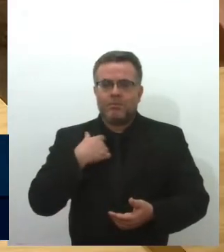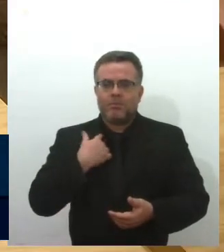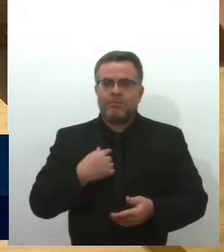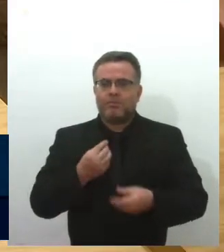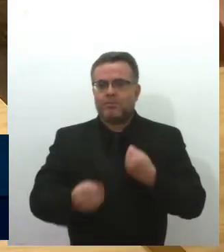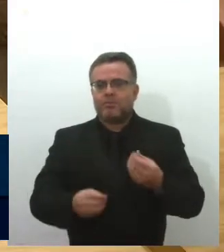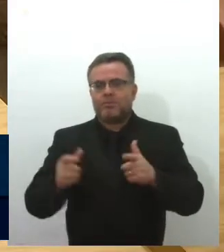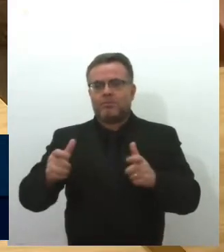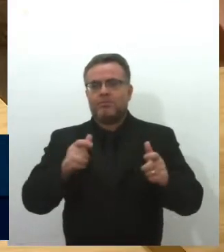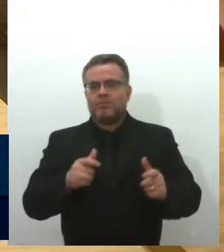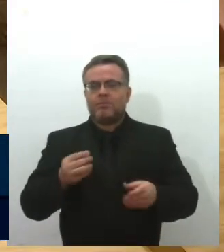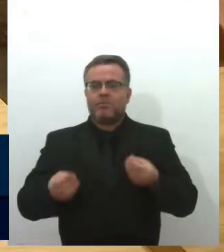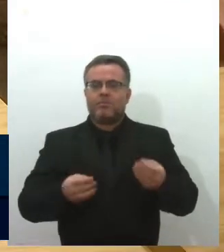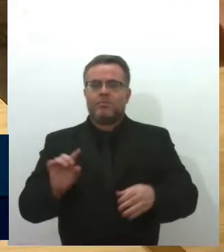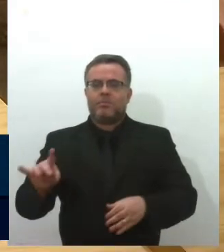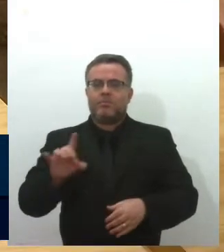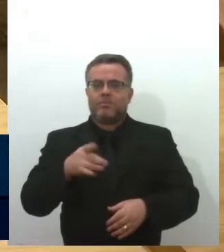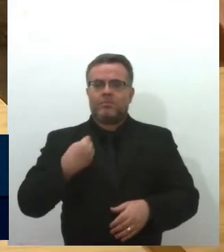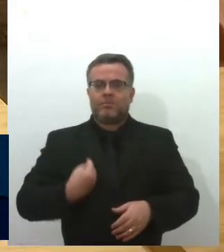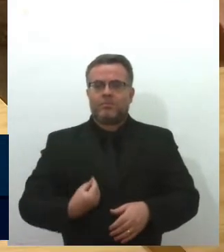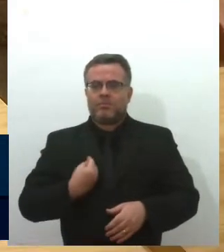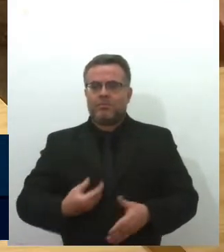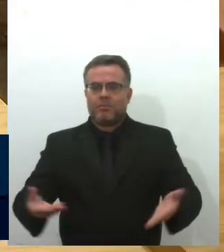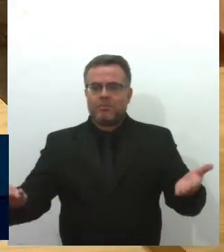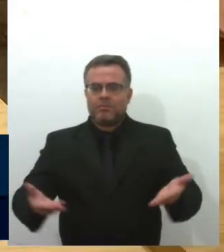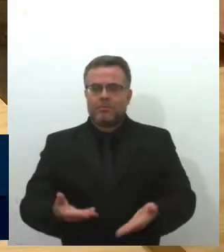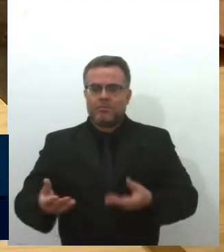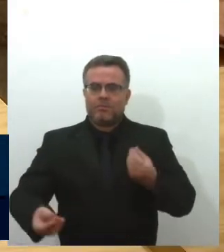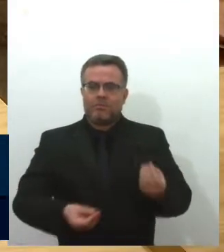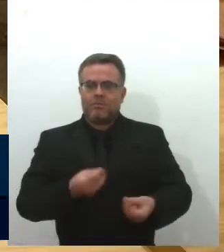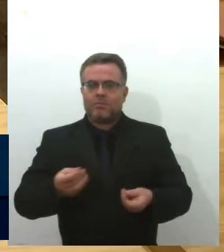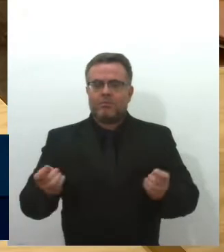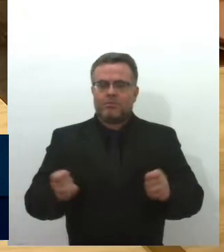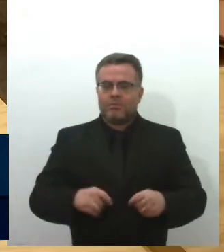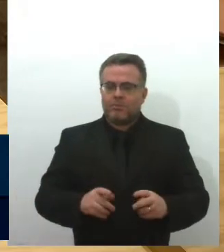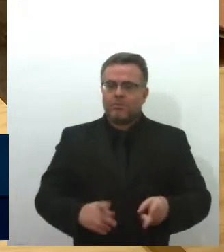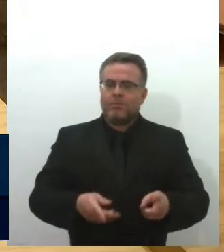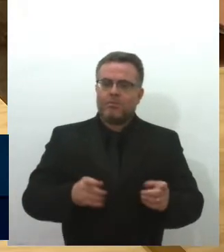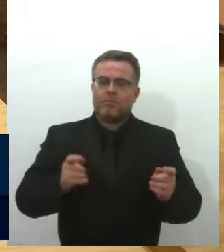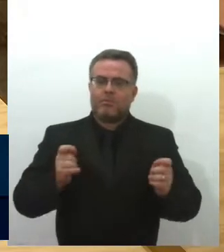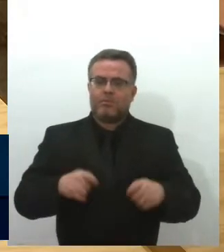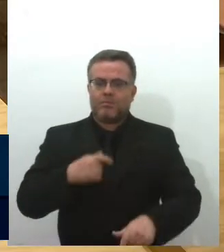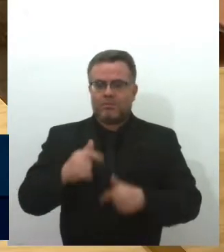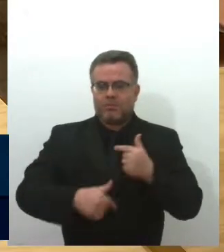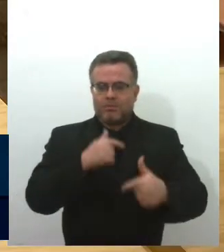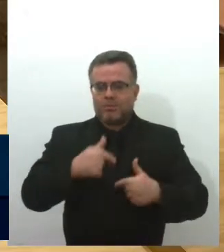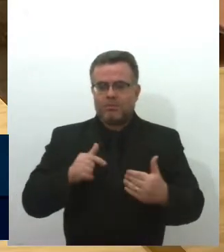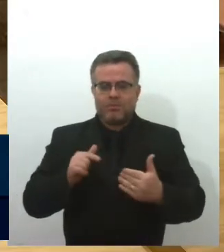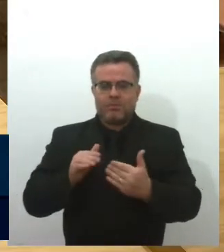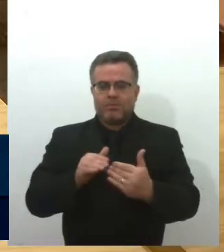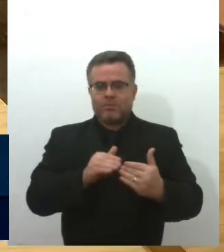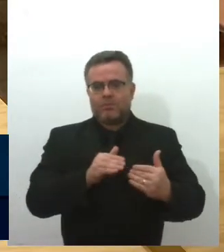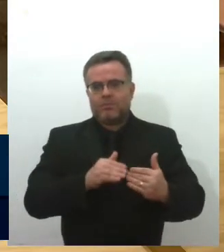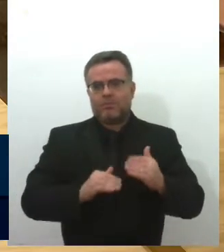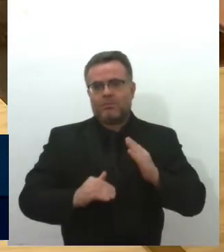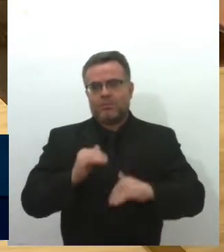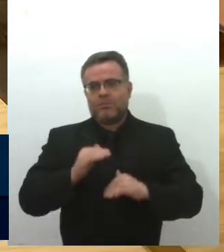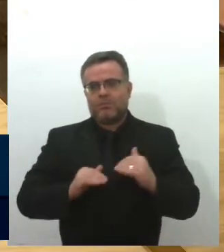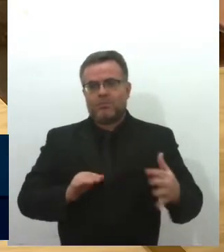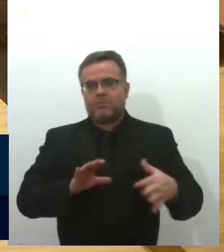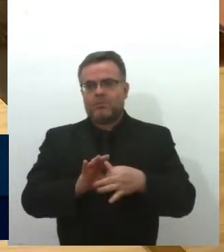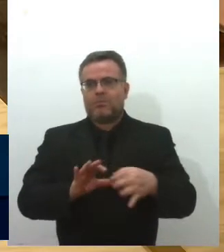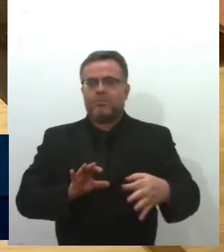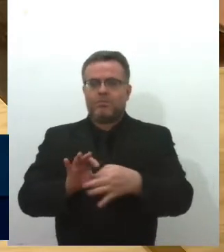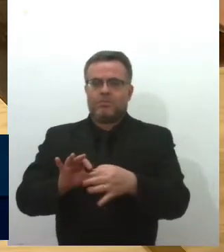se encontra cada um e hoje está podendo trabalhar através do centro de especialidades com